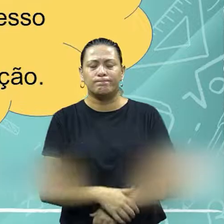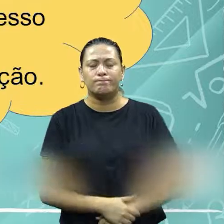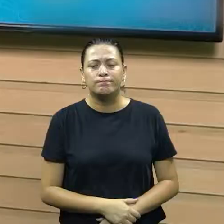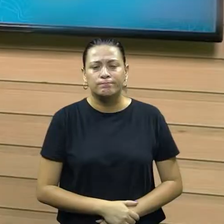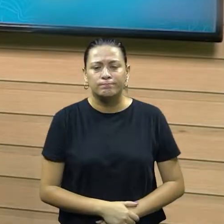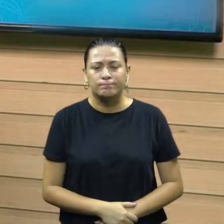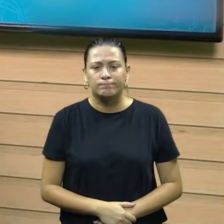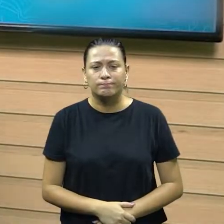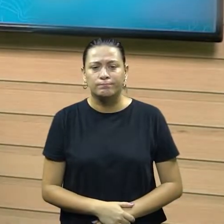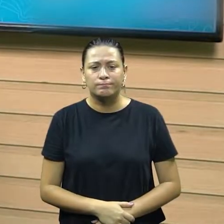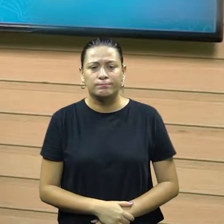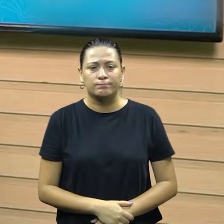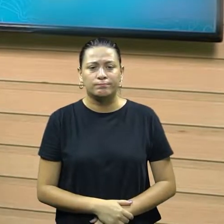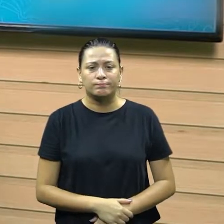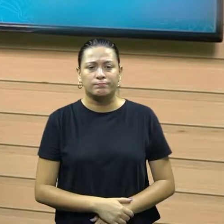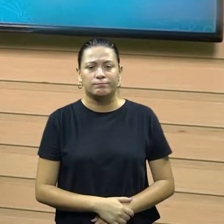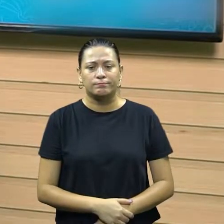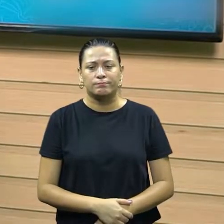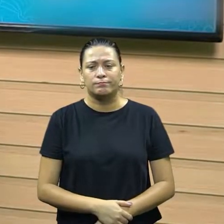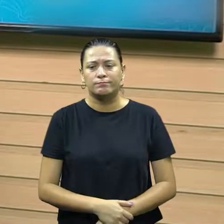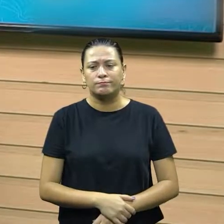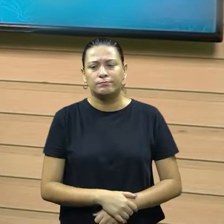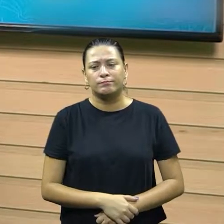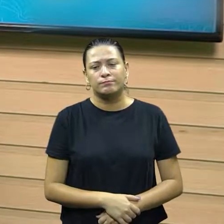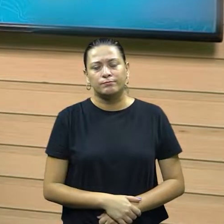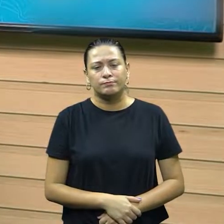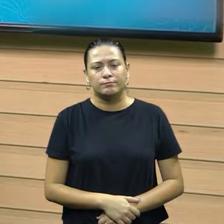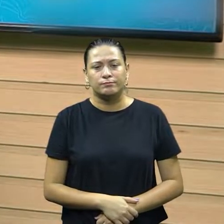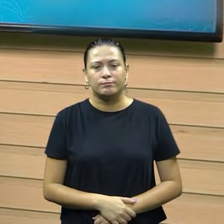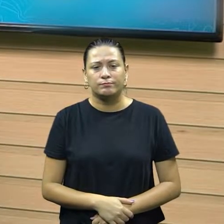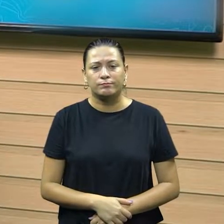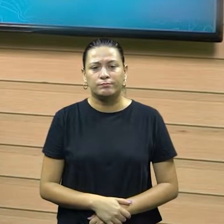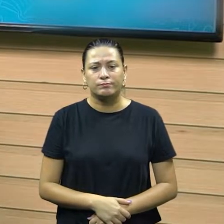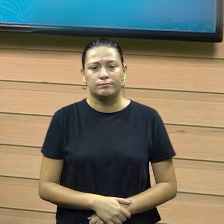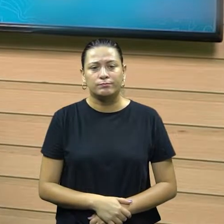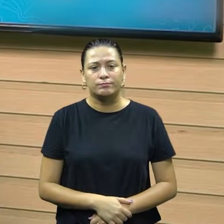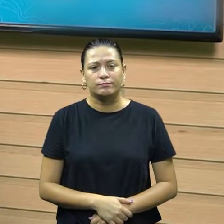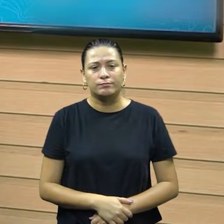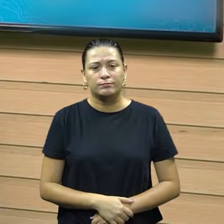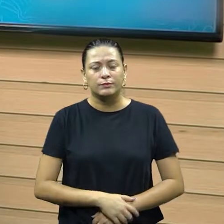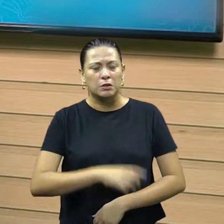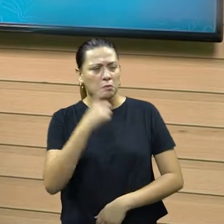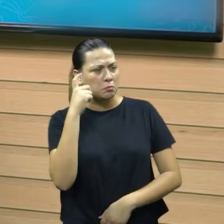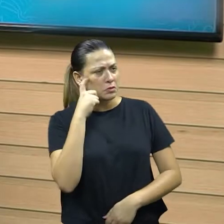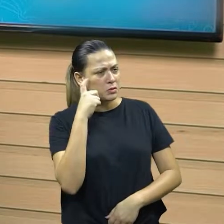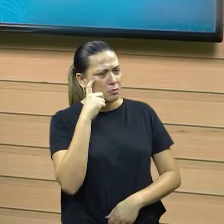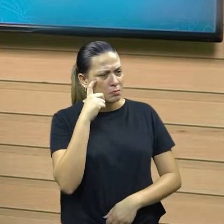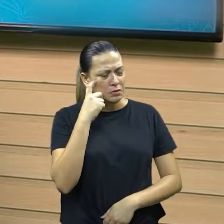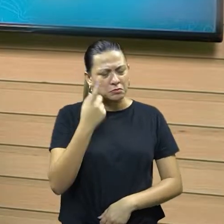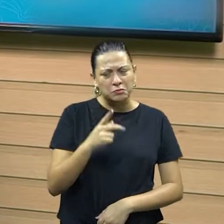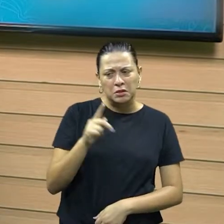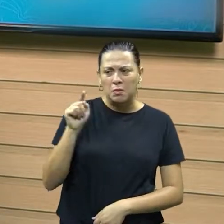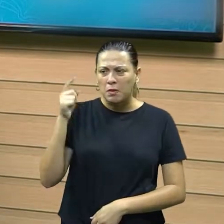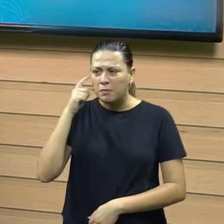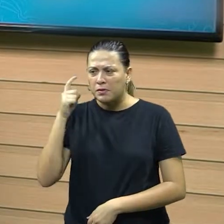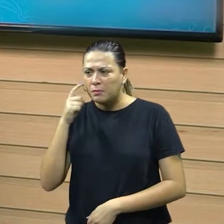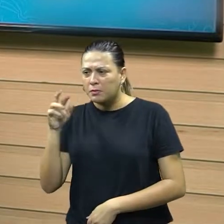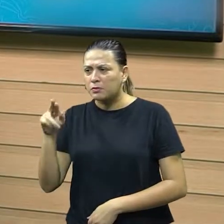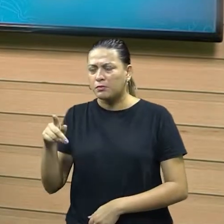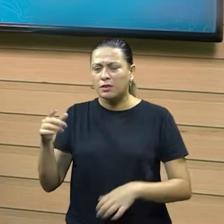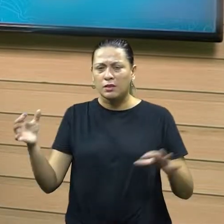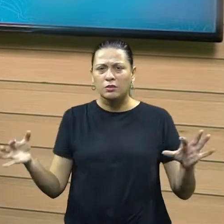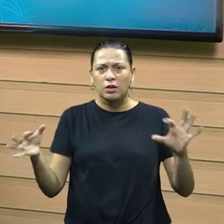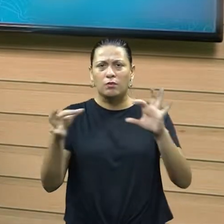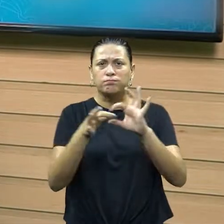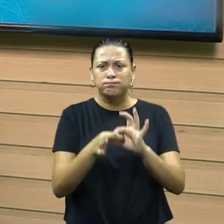posição. Então justamente nesse processo que você tem um pensamento, outra pessoa tem, então juntando isso você